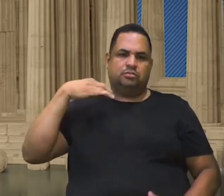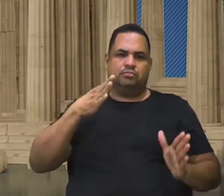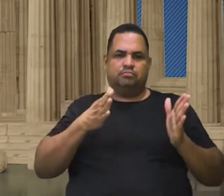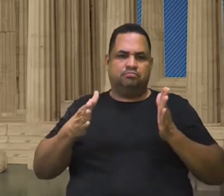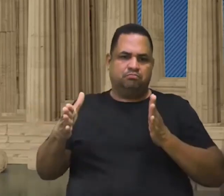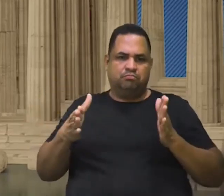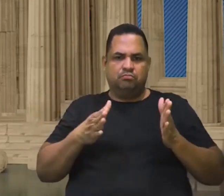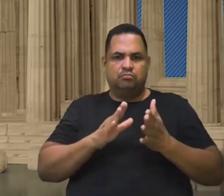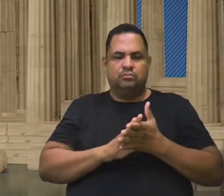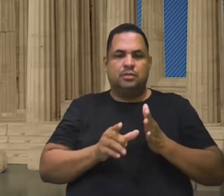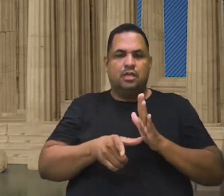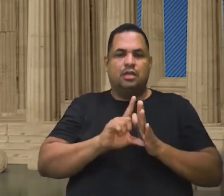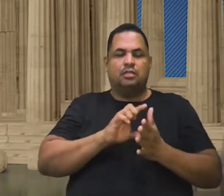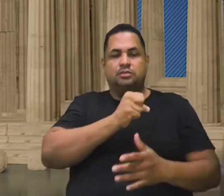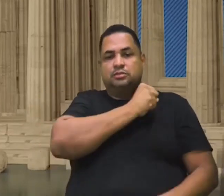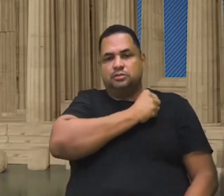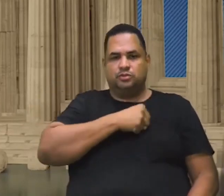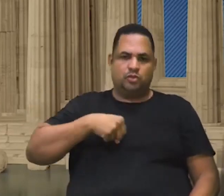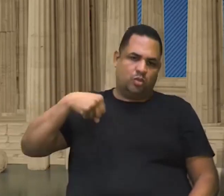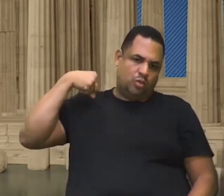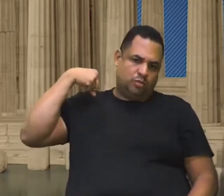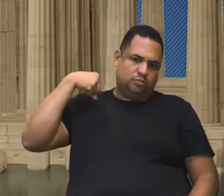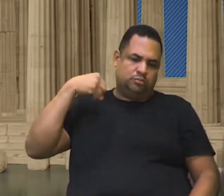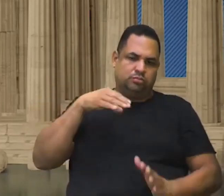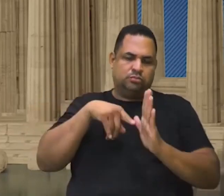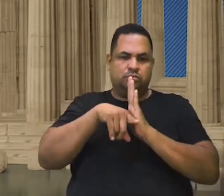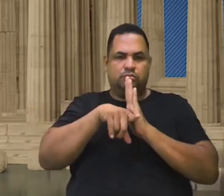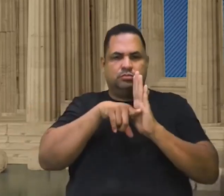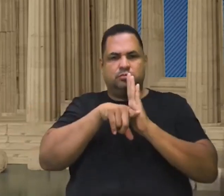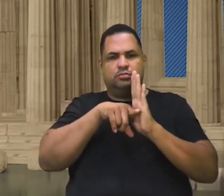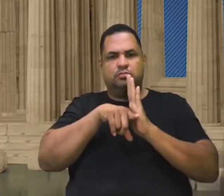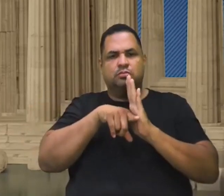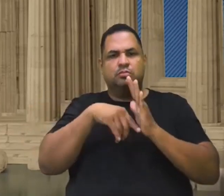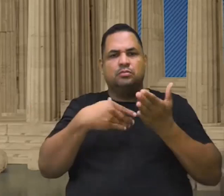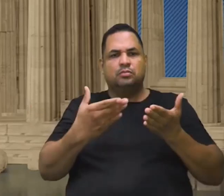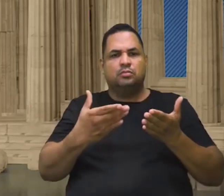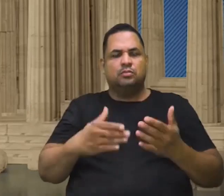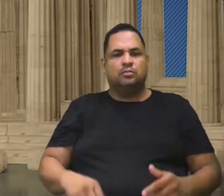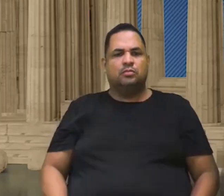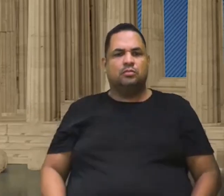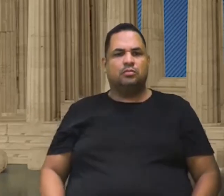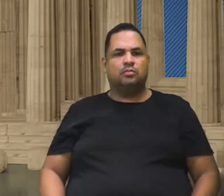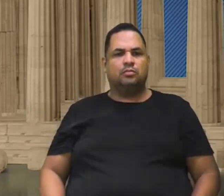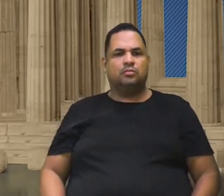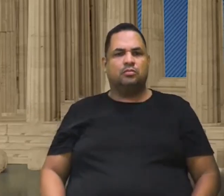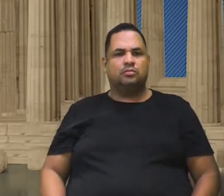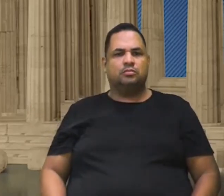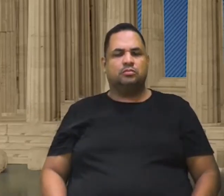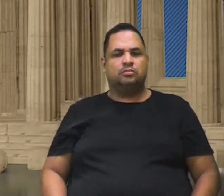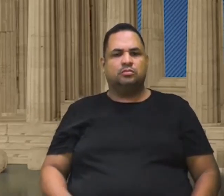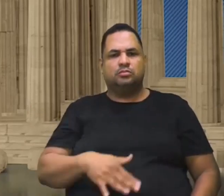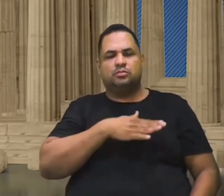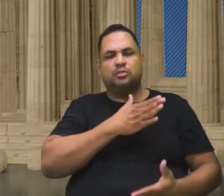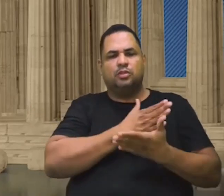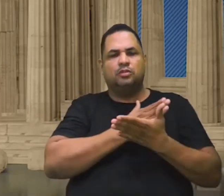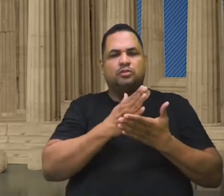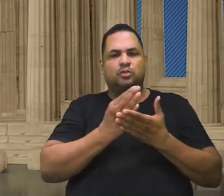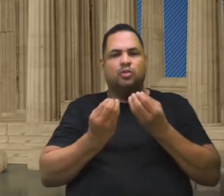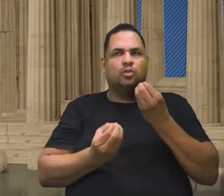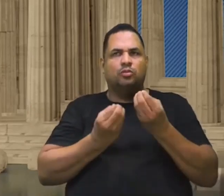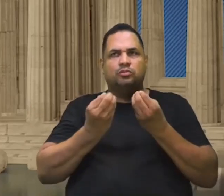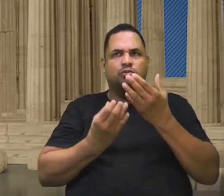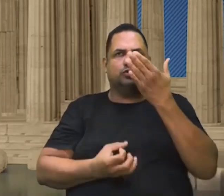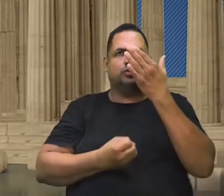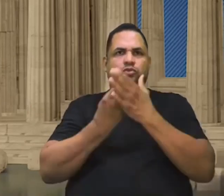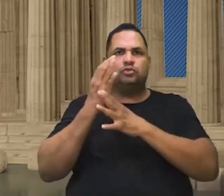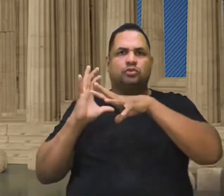primeiro é o pré-socrático, antes de Sócrates, que eles analisam a questão da natureza, o início, a origem do